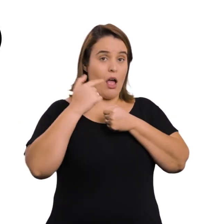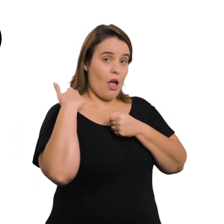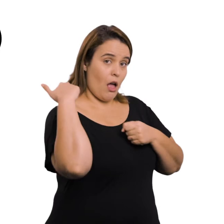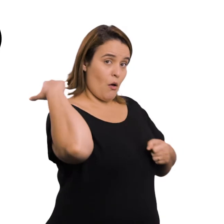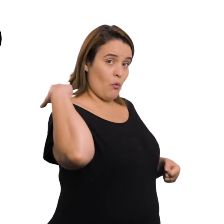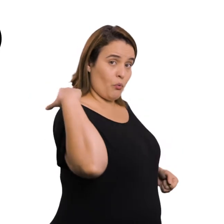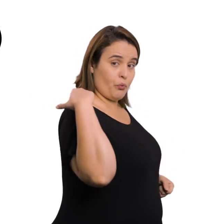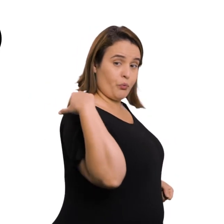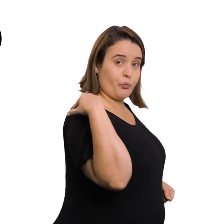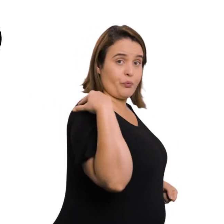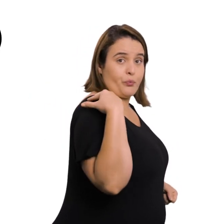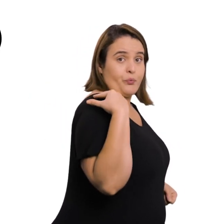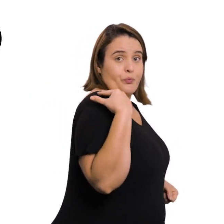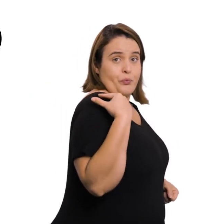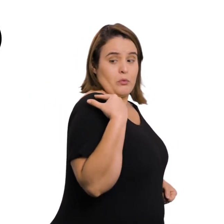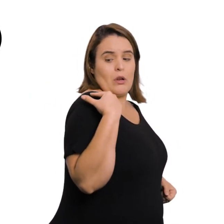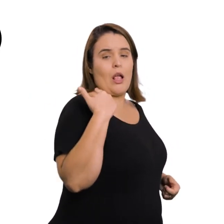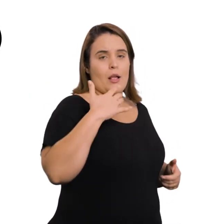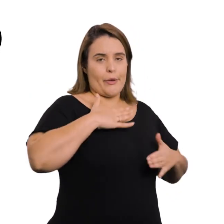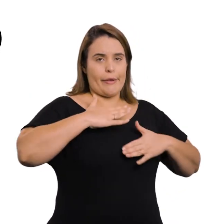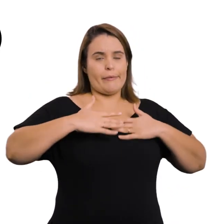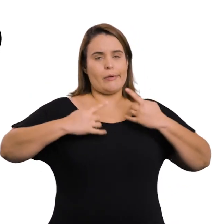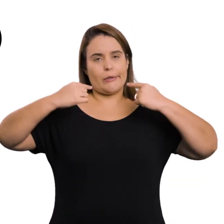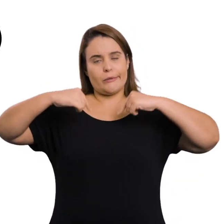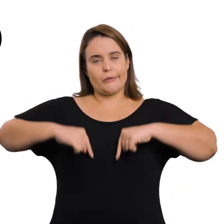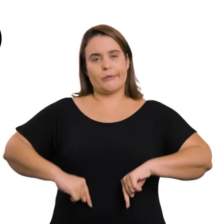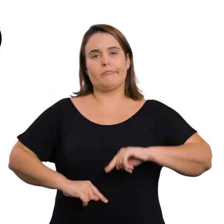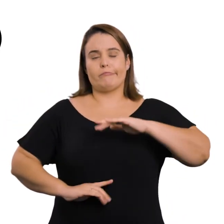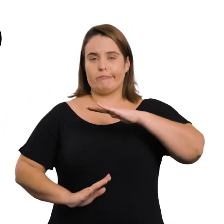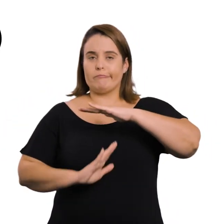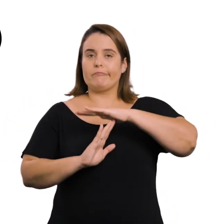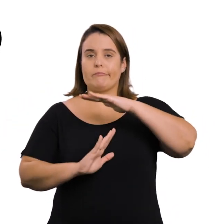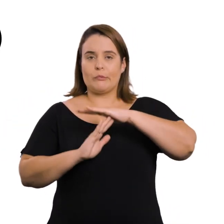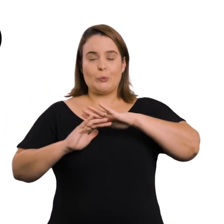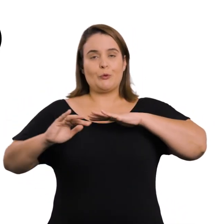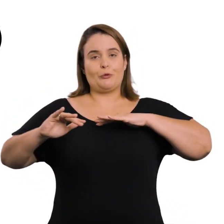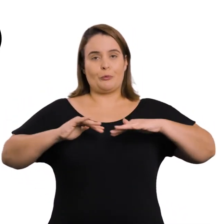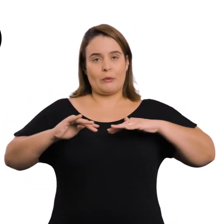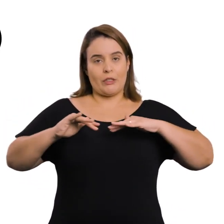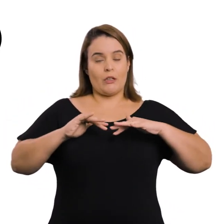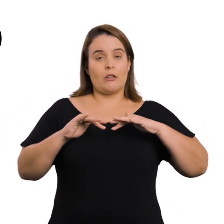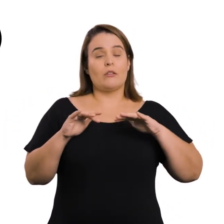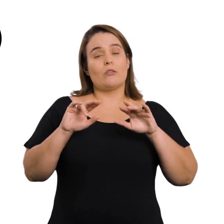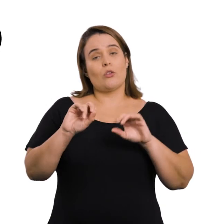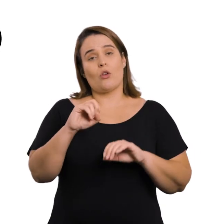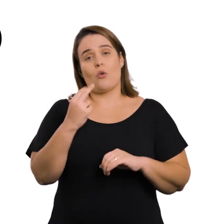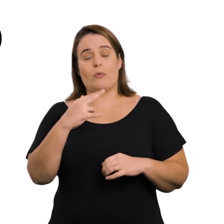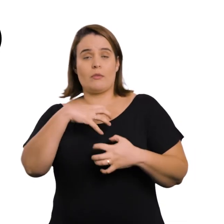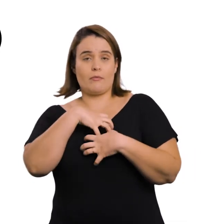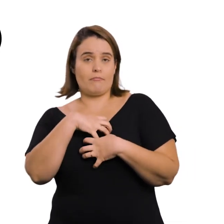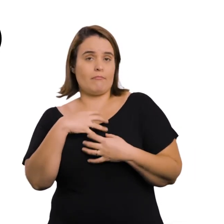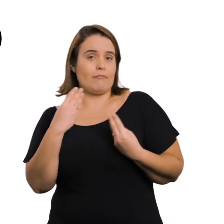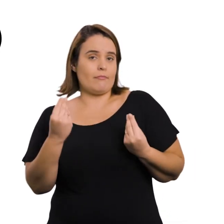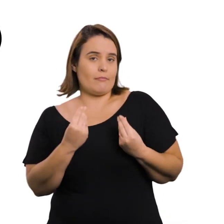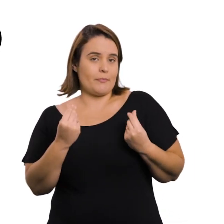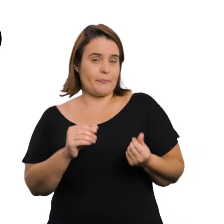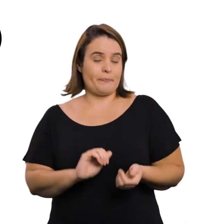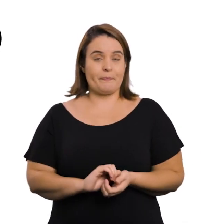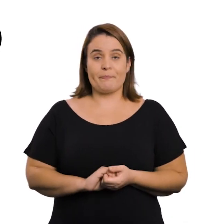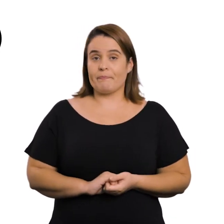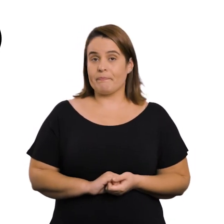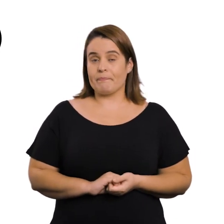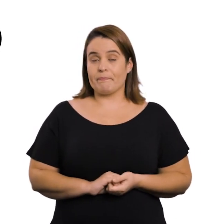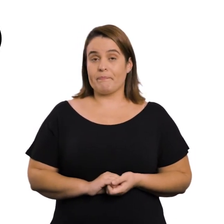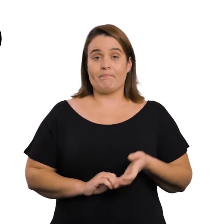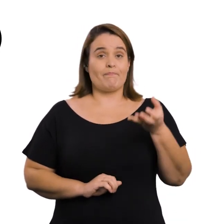Quanto mais alta, perto da cabeça, for a lesão Maior será a área do corpo atingida pelas limitações de movimento